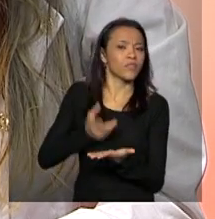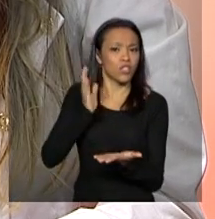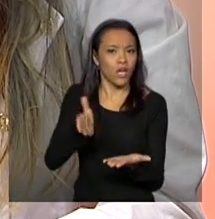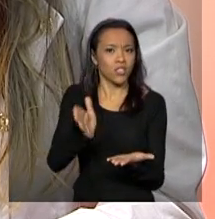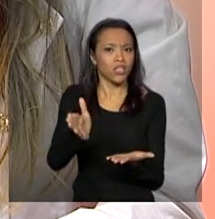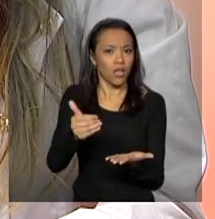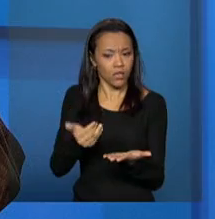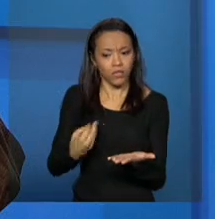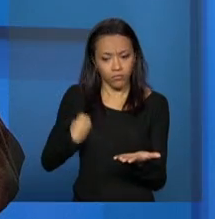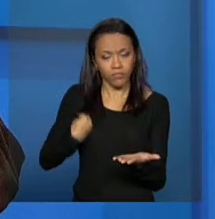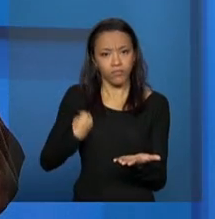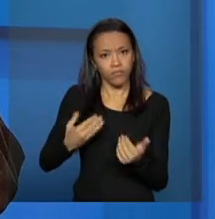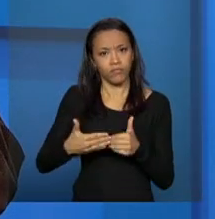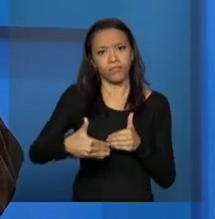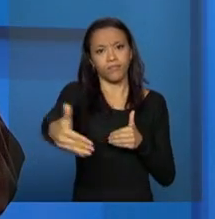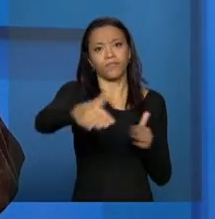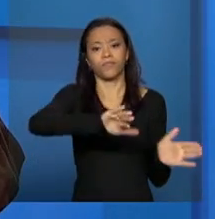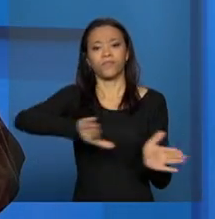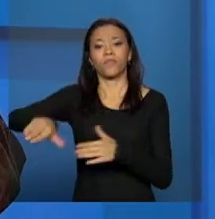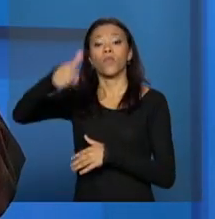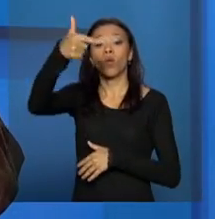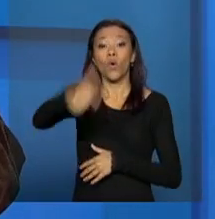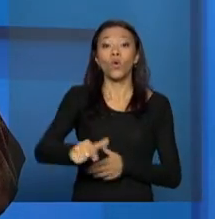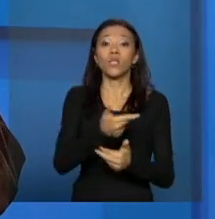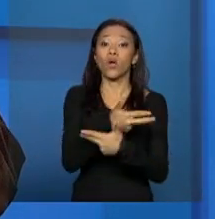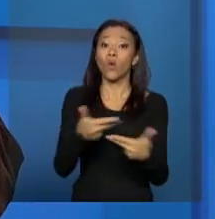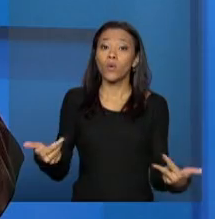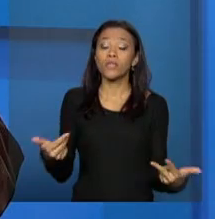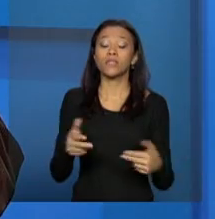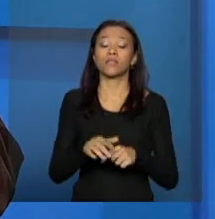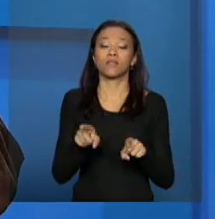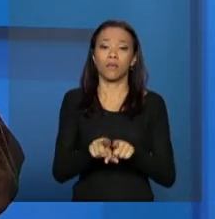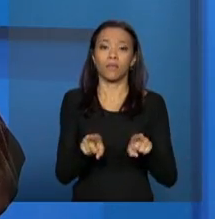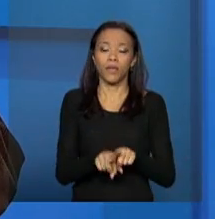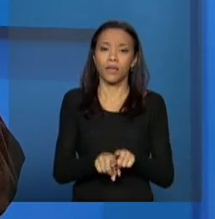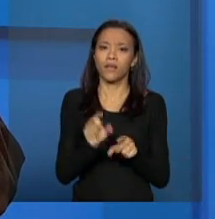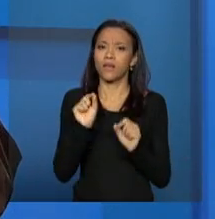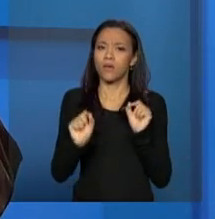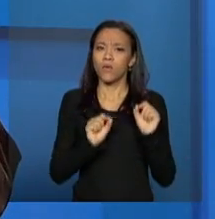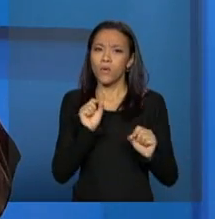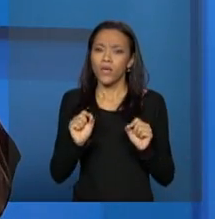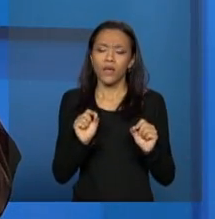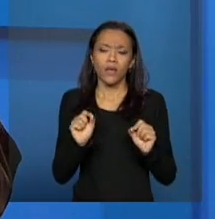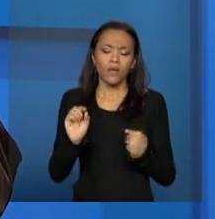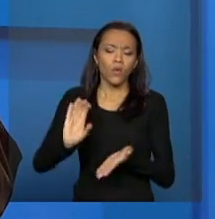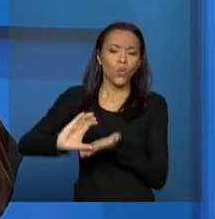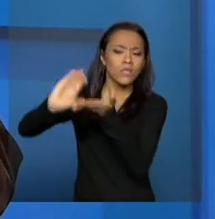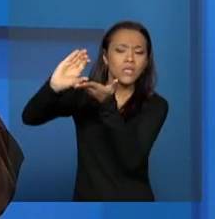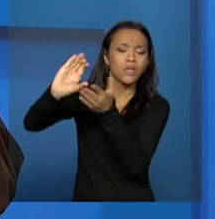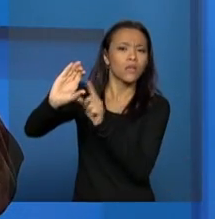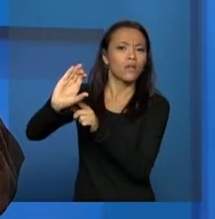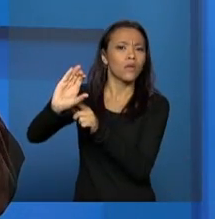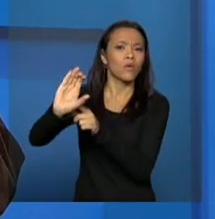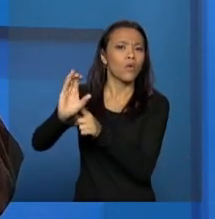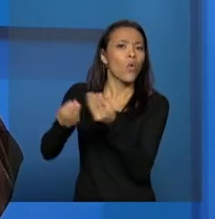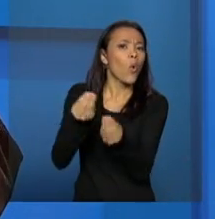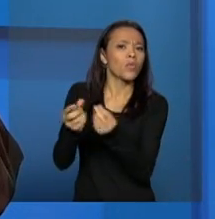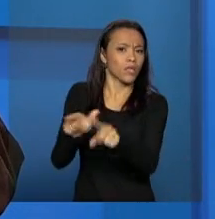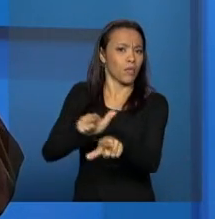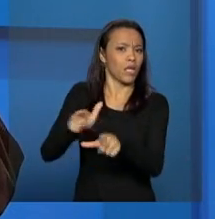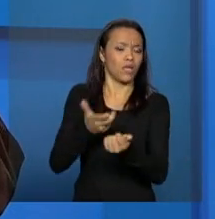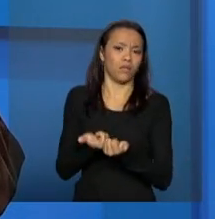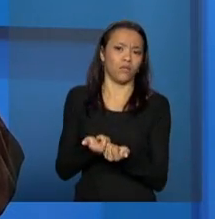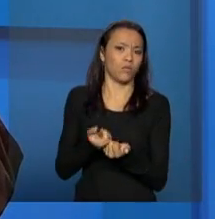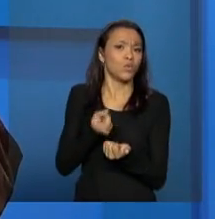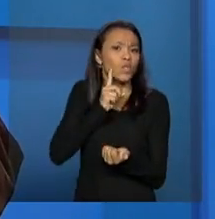executando. Outra coisa é questão das competências e da sistemática do conselho. Como é ele funciona? Como é que ele está trabalhando? Como é que o seu